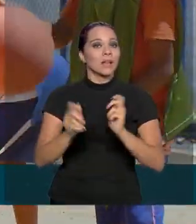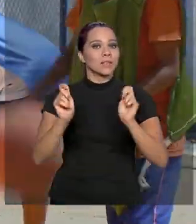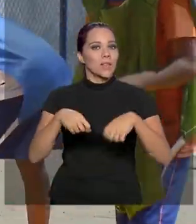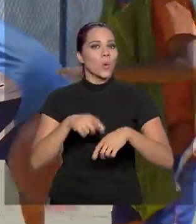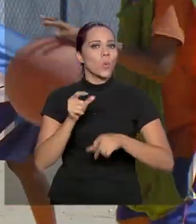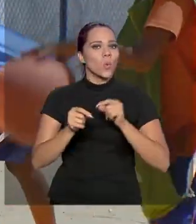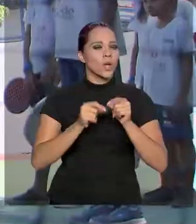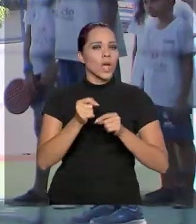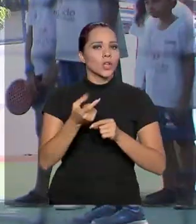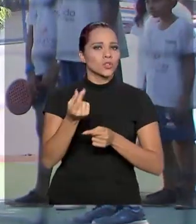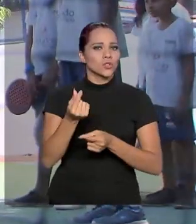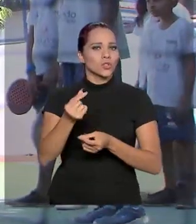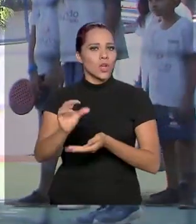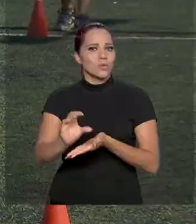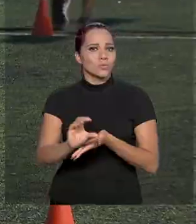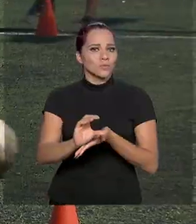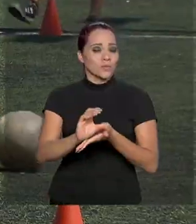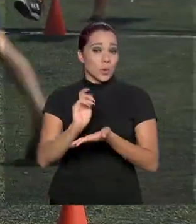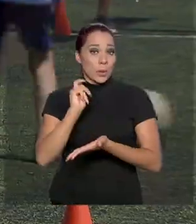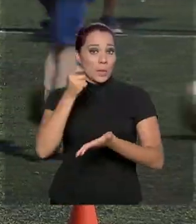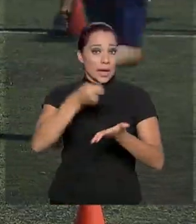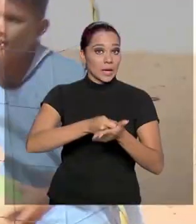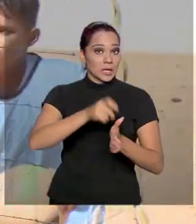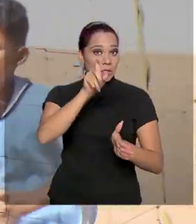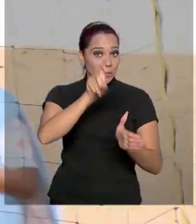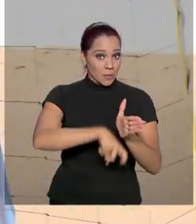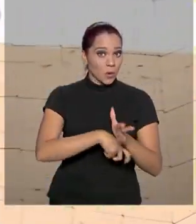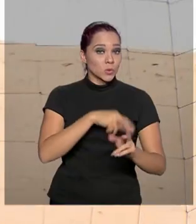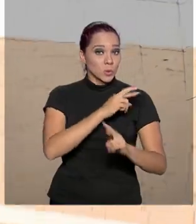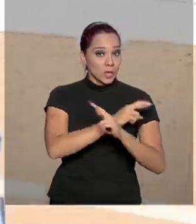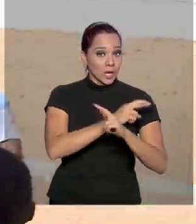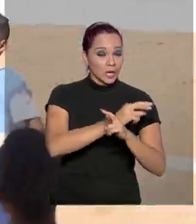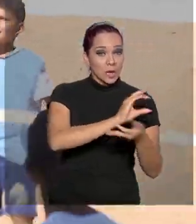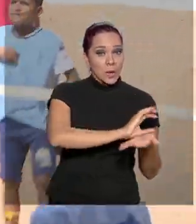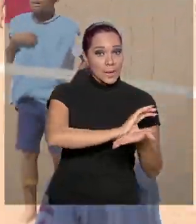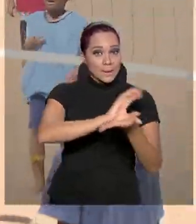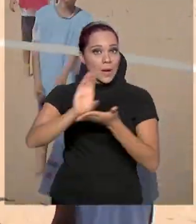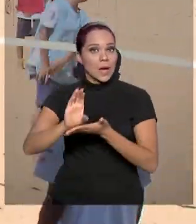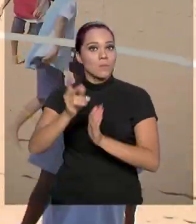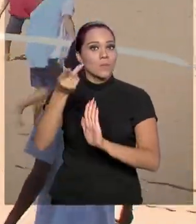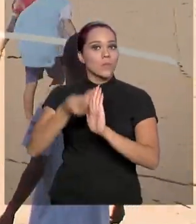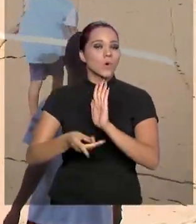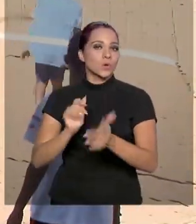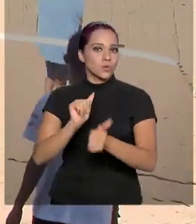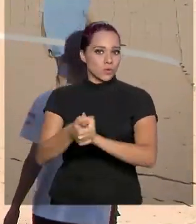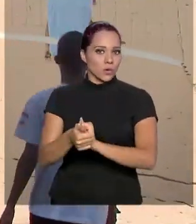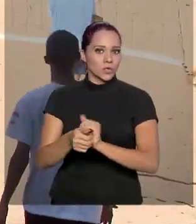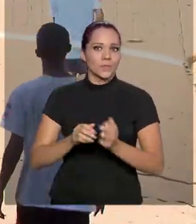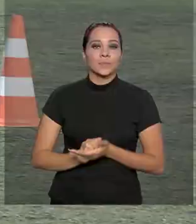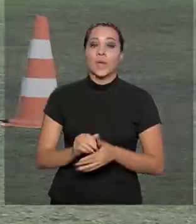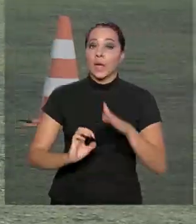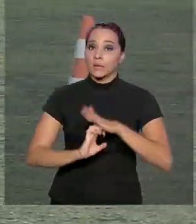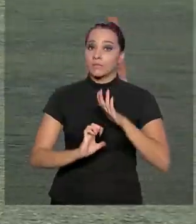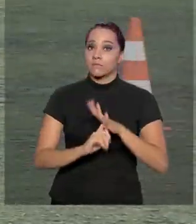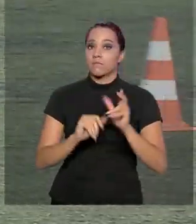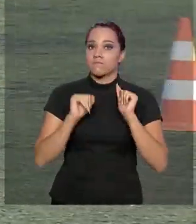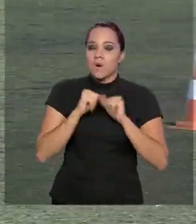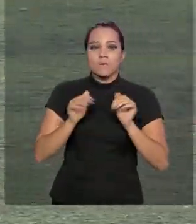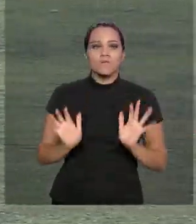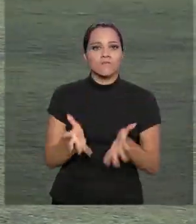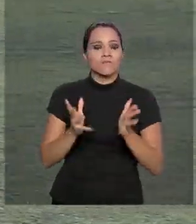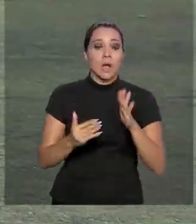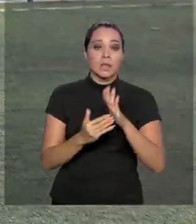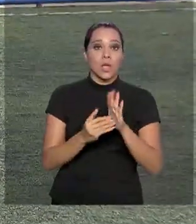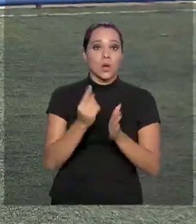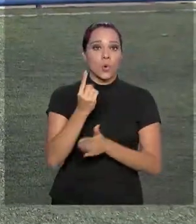destinar parte do que se pagaria de imposto de renda a projetos esportivos. As empresas podem investir